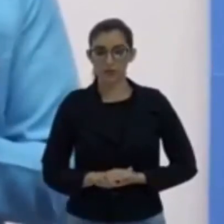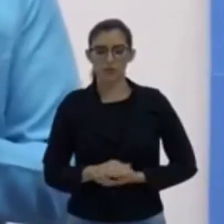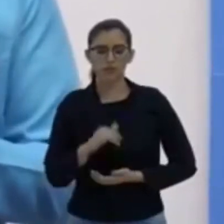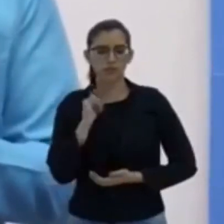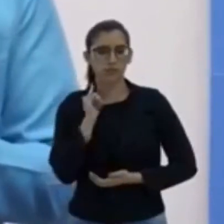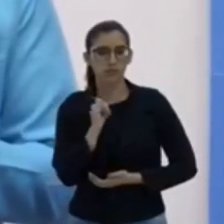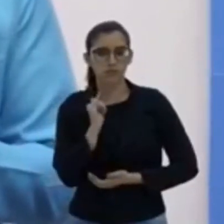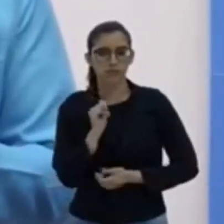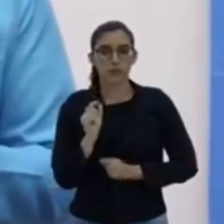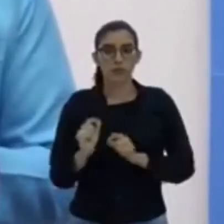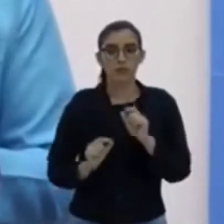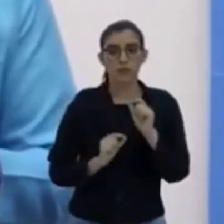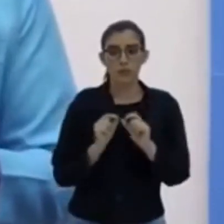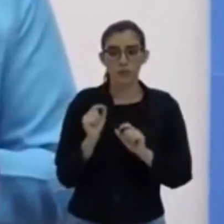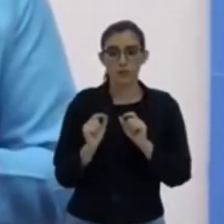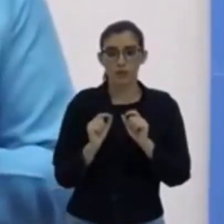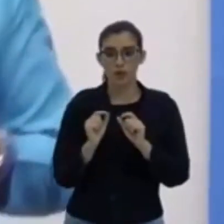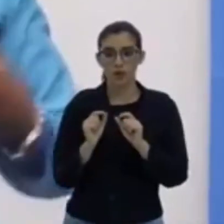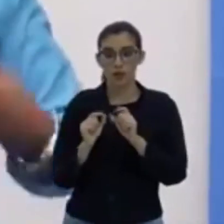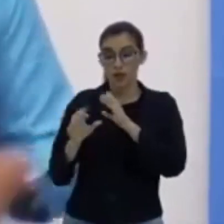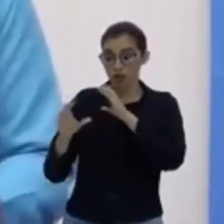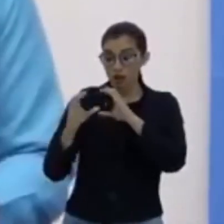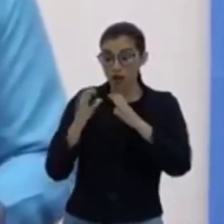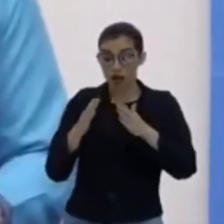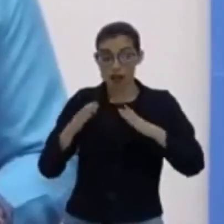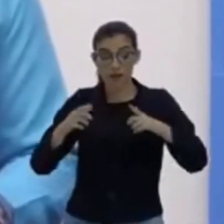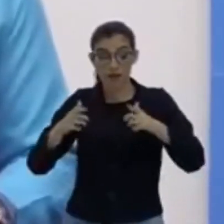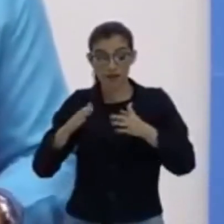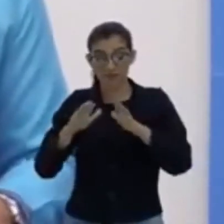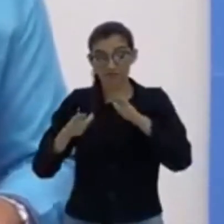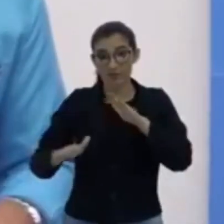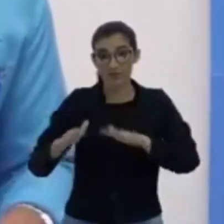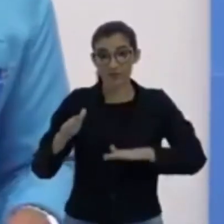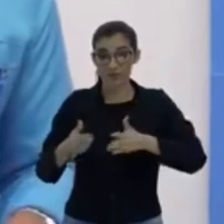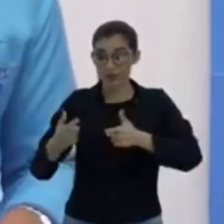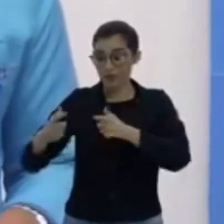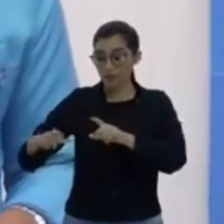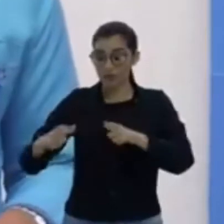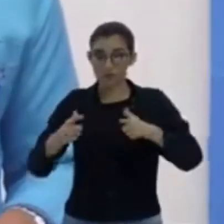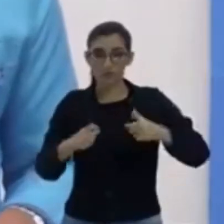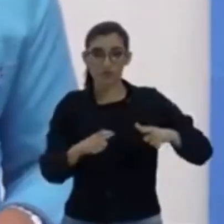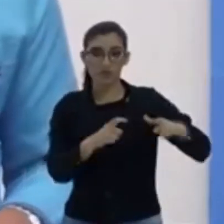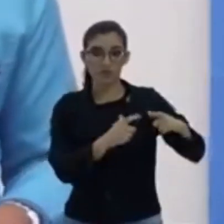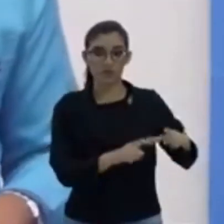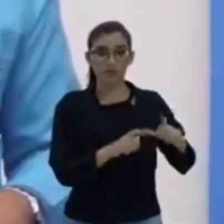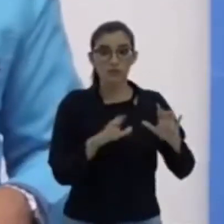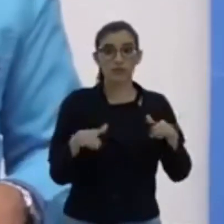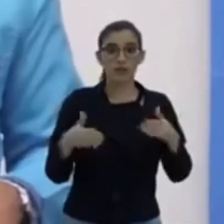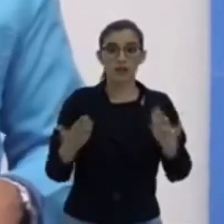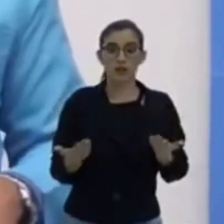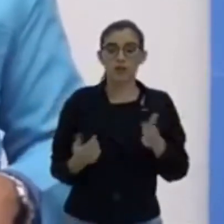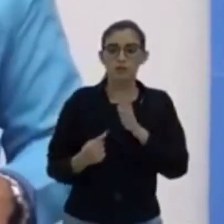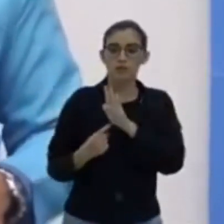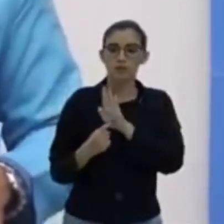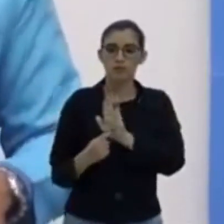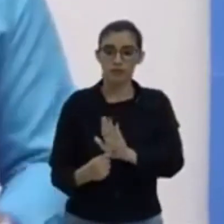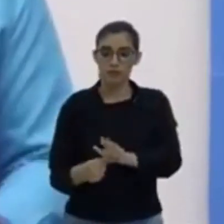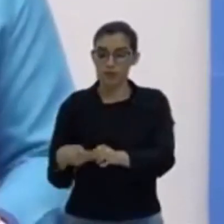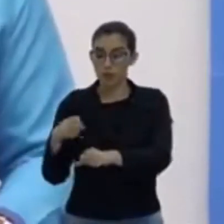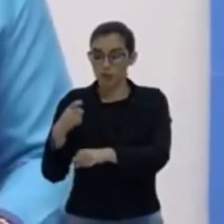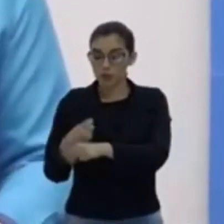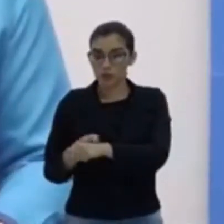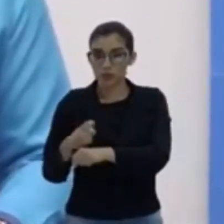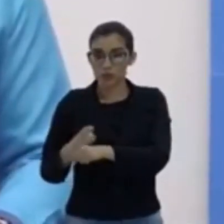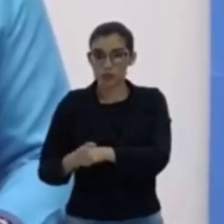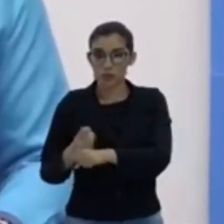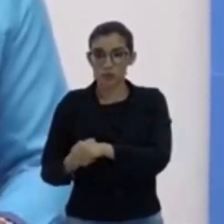que as ondas sonoras dependem do meio material, não foi isso? E, no caso que eu tenho no meio sólido, ela